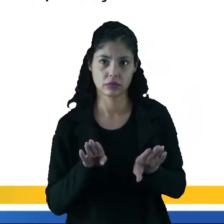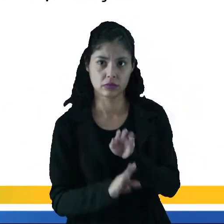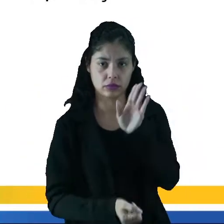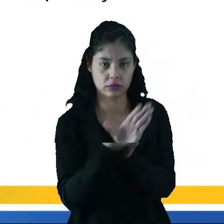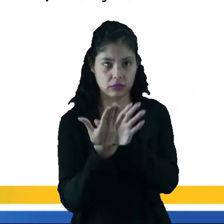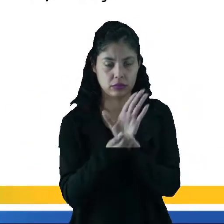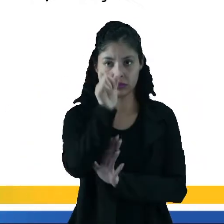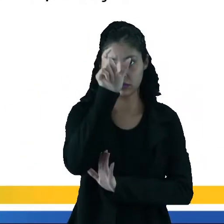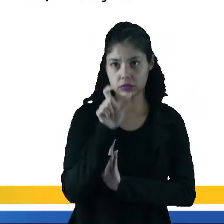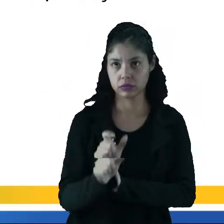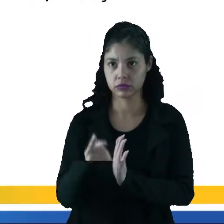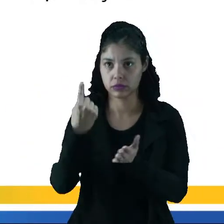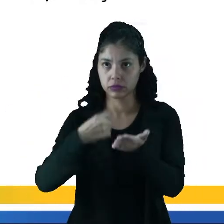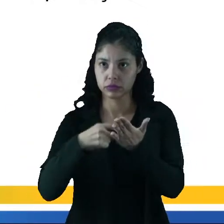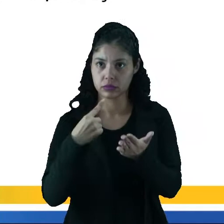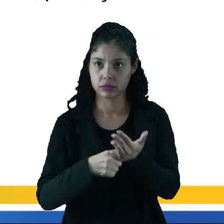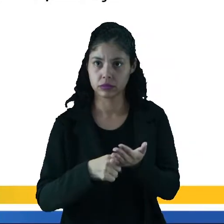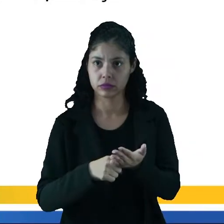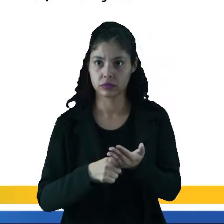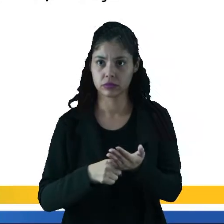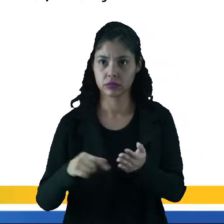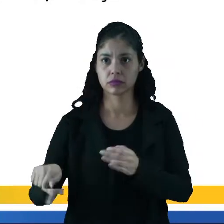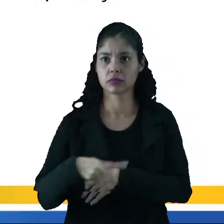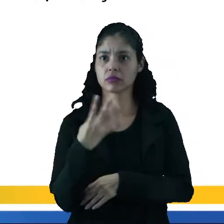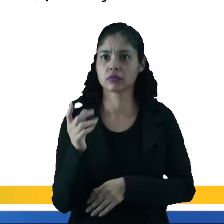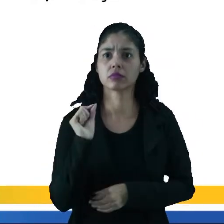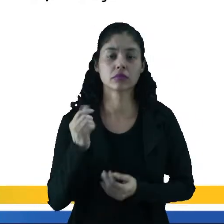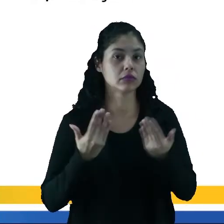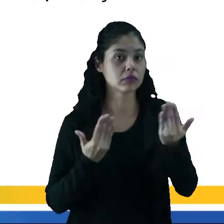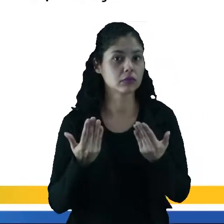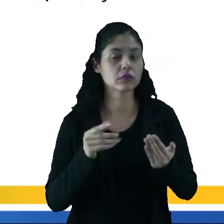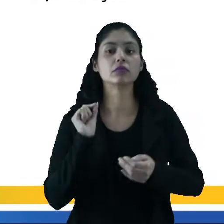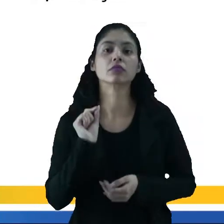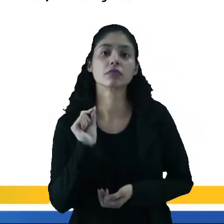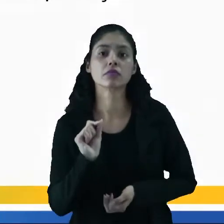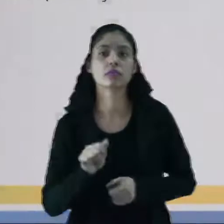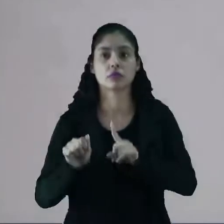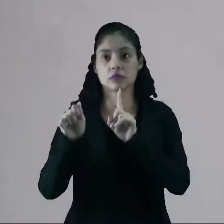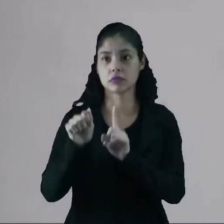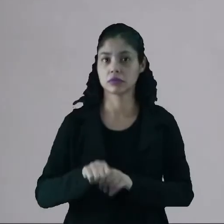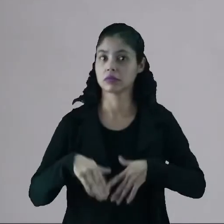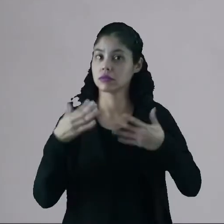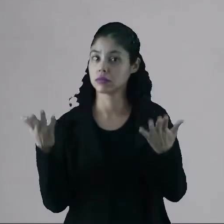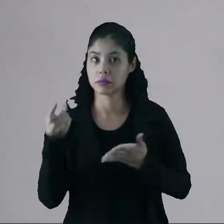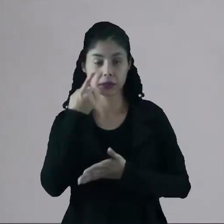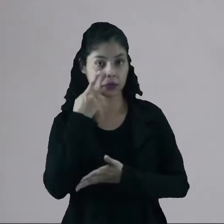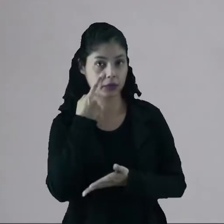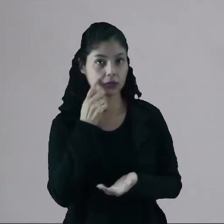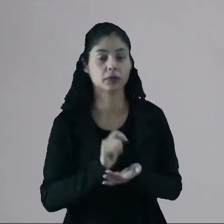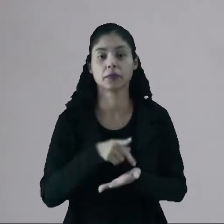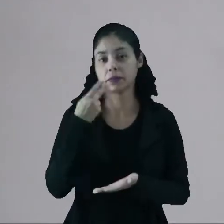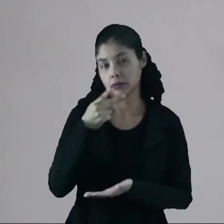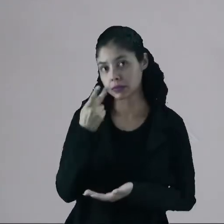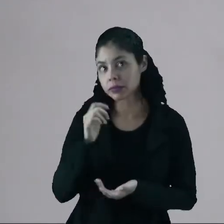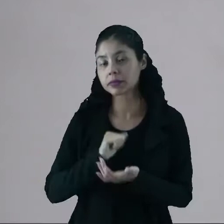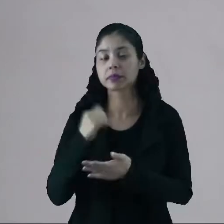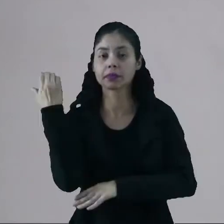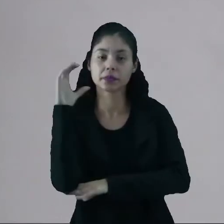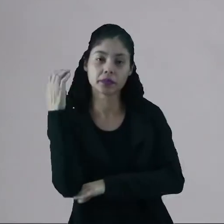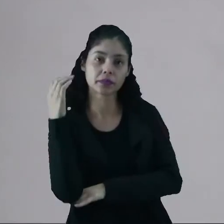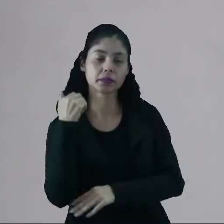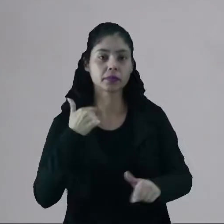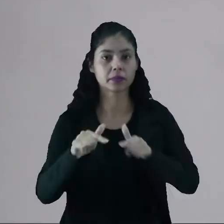a produção artística, marcada pela constante relação entre. Então, gente, olha só, ele está falando que os